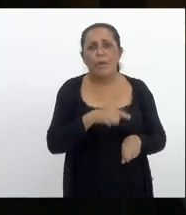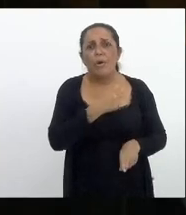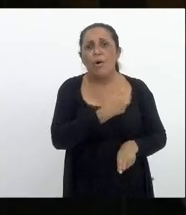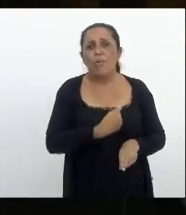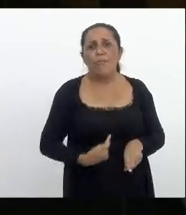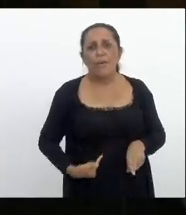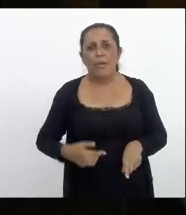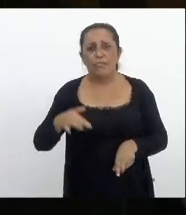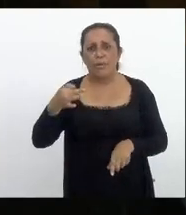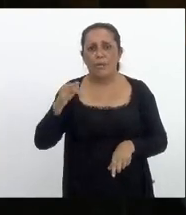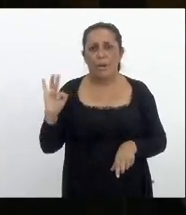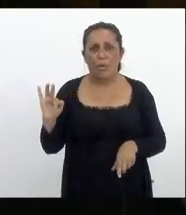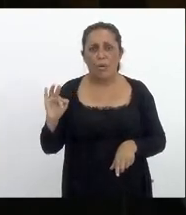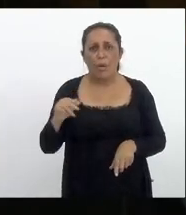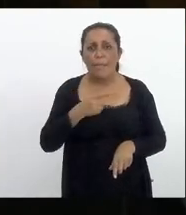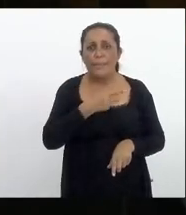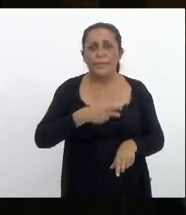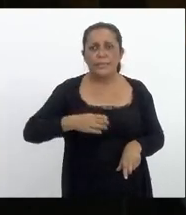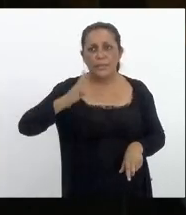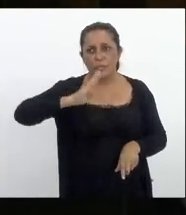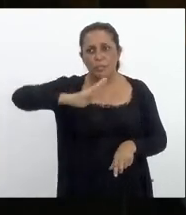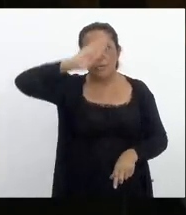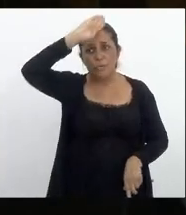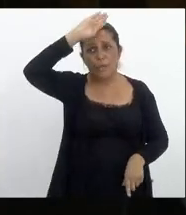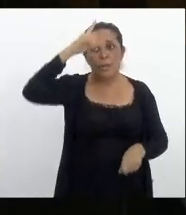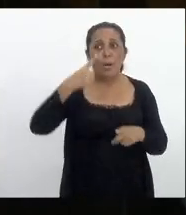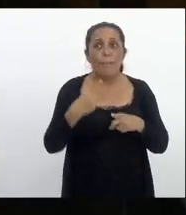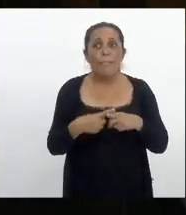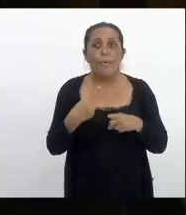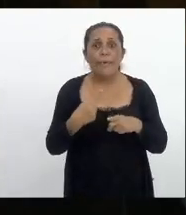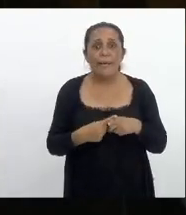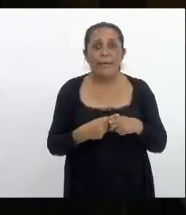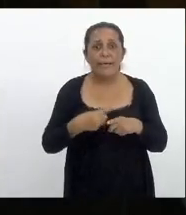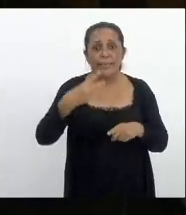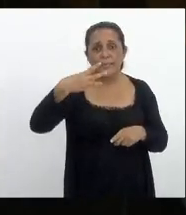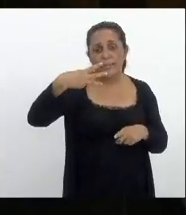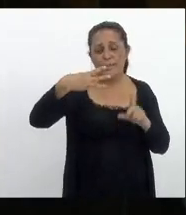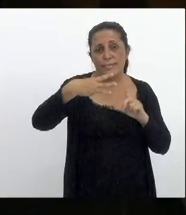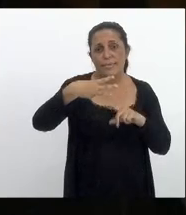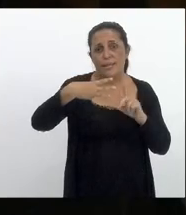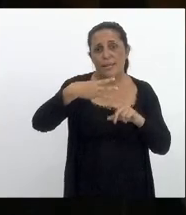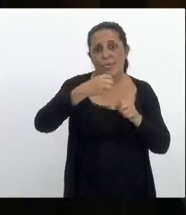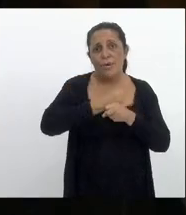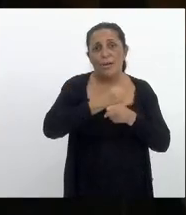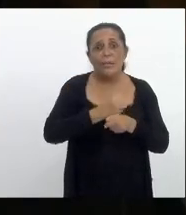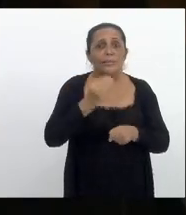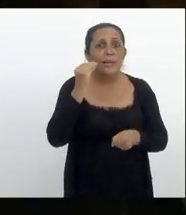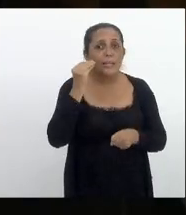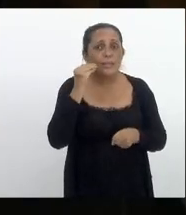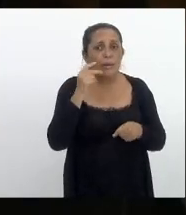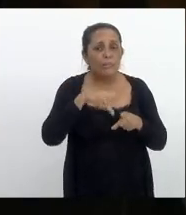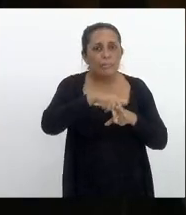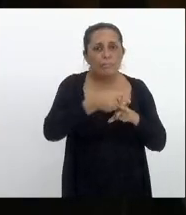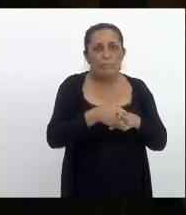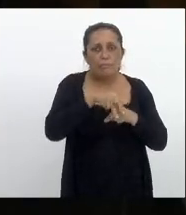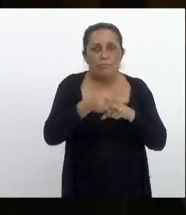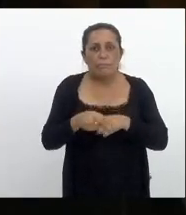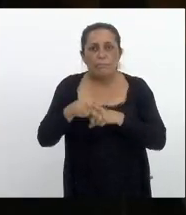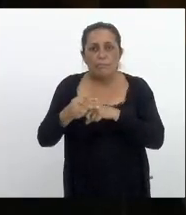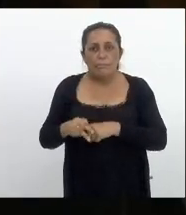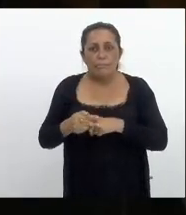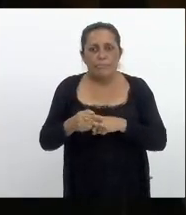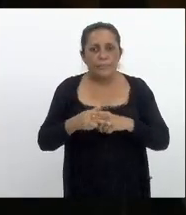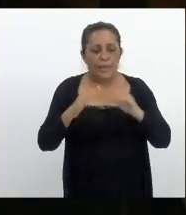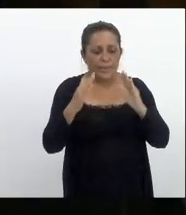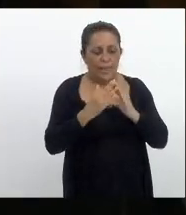ao presidente Jair Bolsonaro porque ele está no seu terceiro ano tentando arrumar arrumar